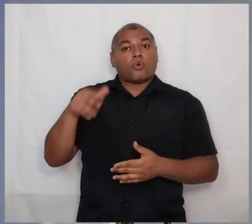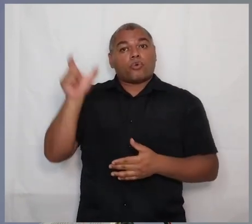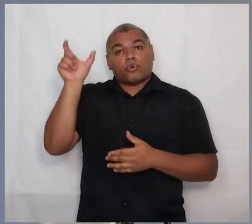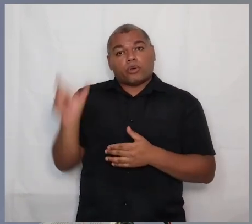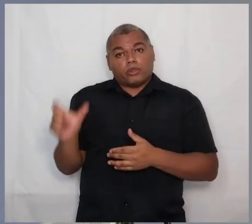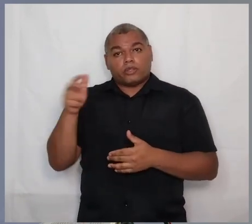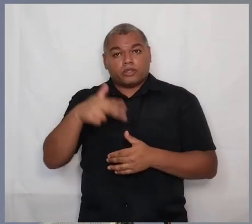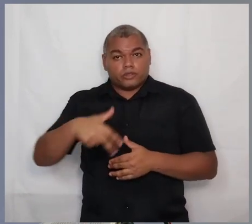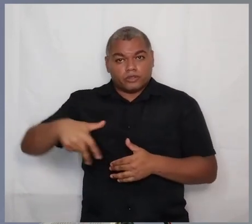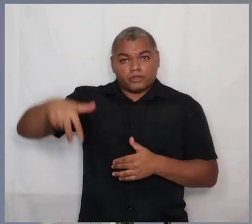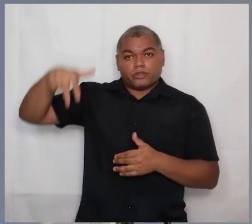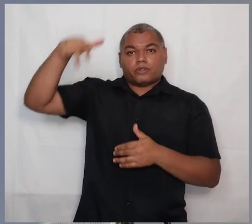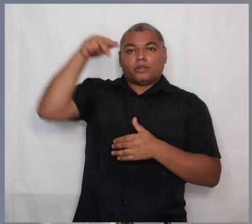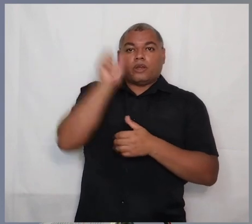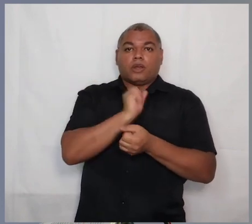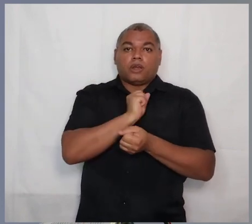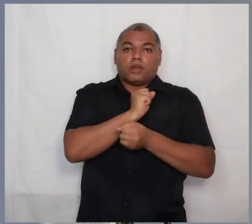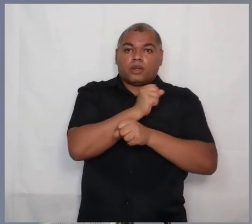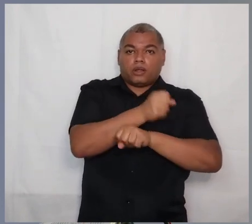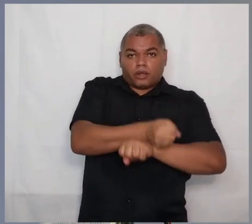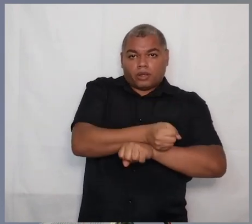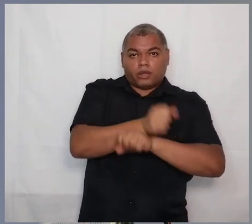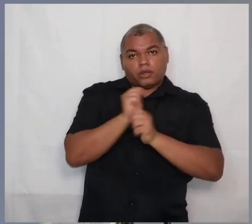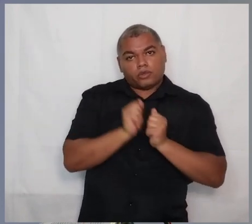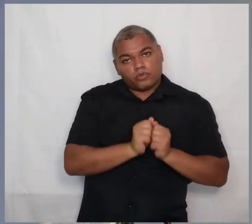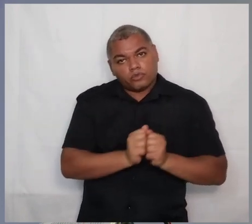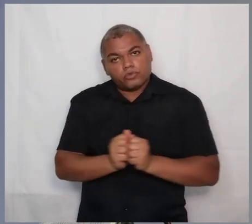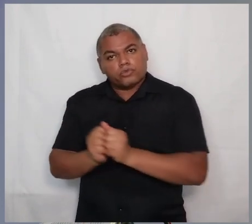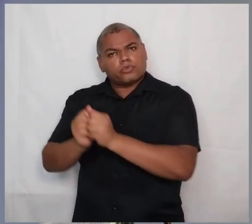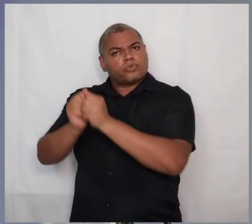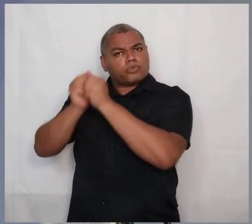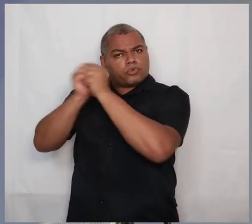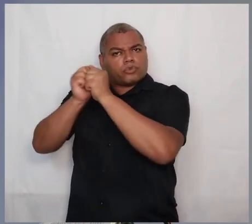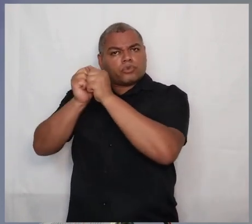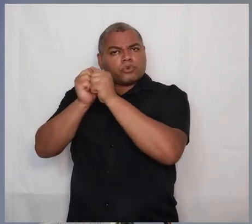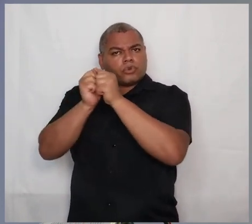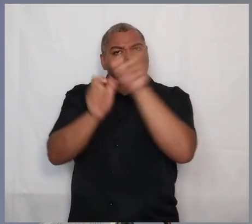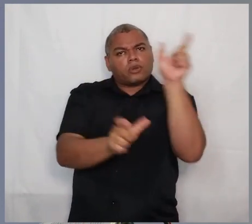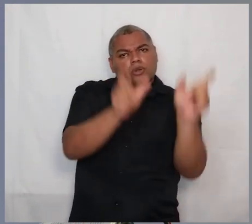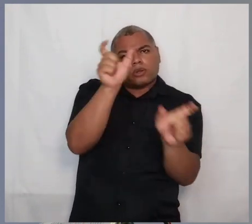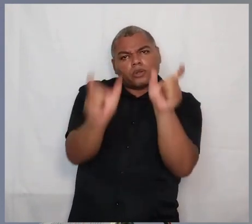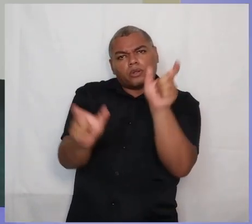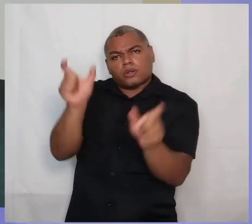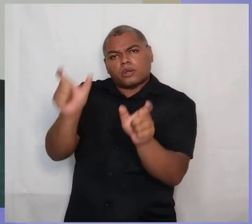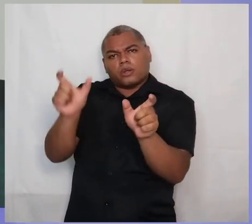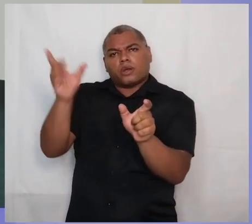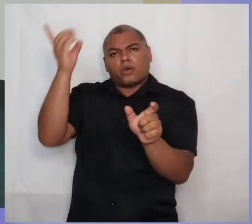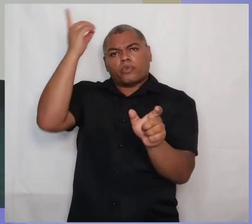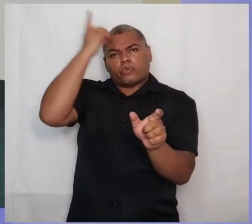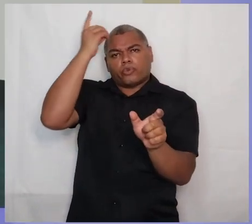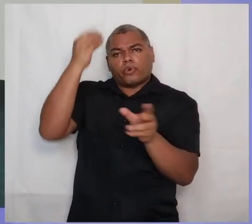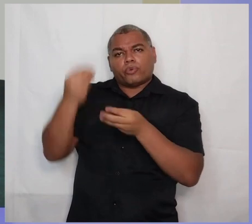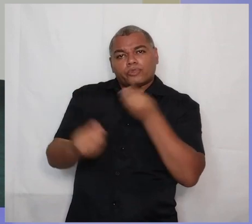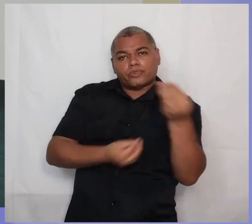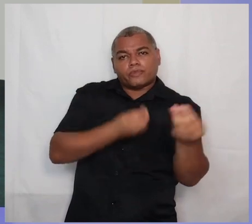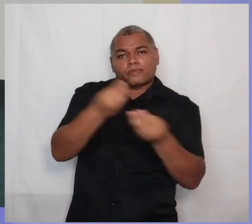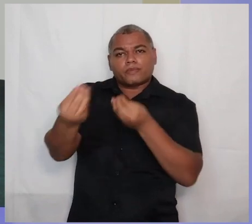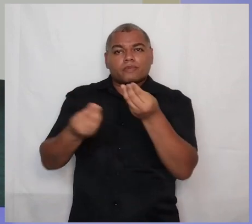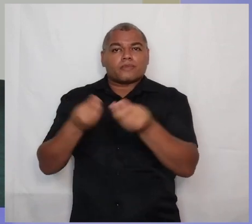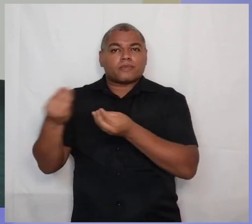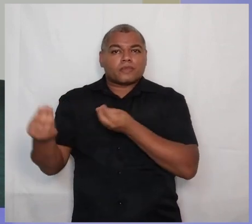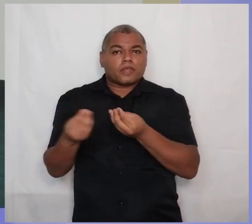alturas, levou o cativo o cativeiro e concedeu dons aos homens. Ora,